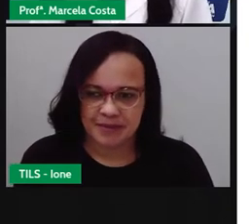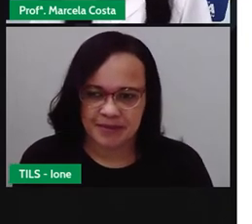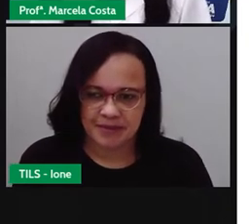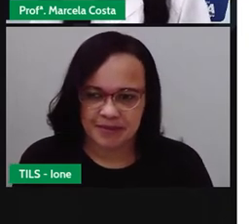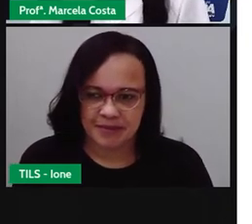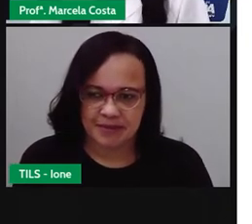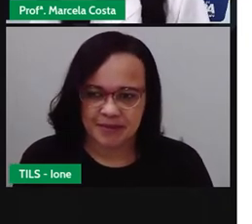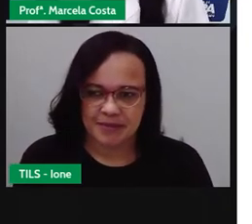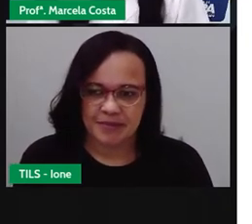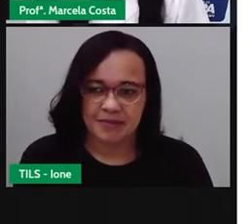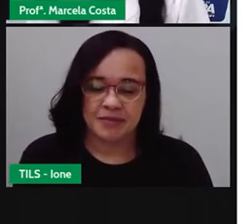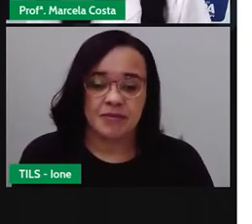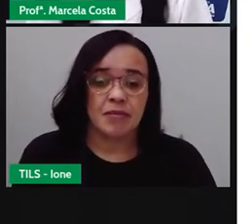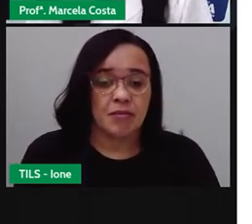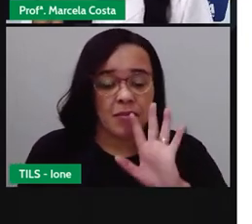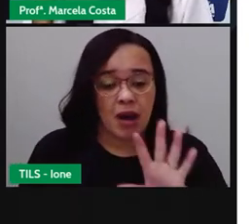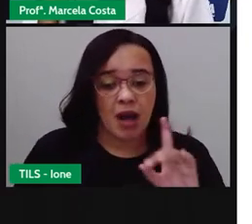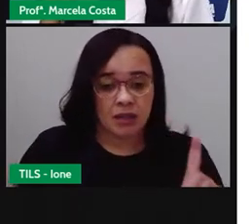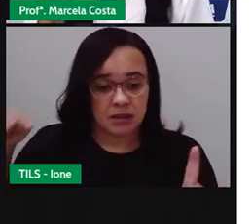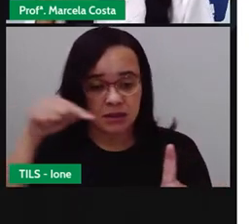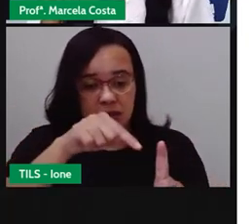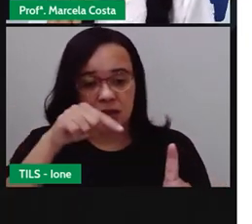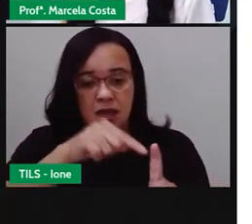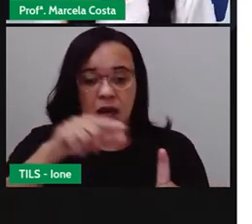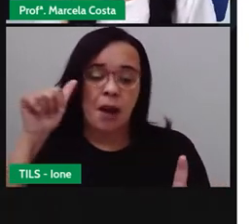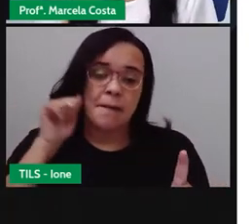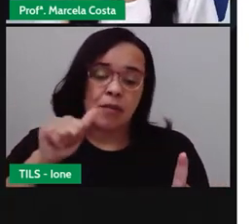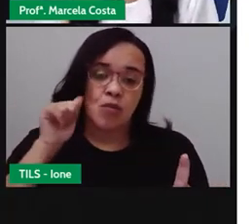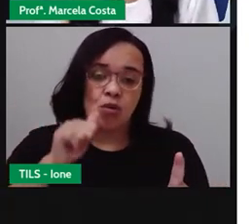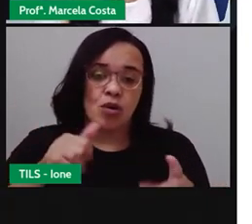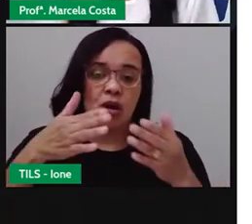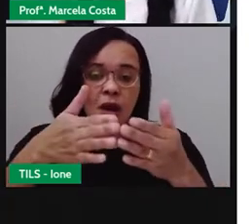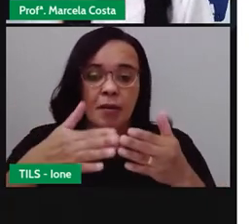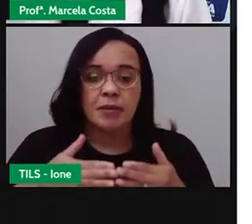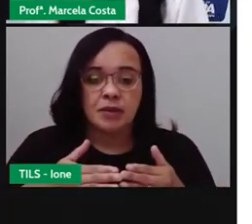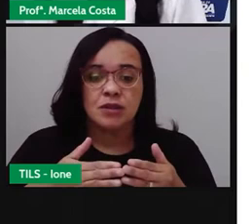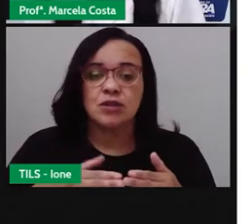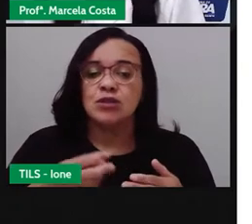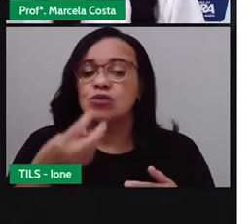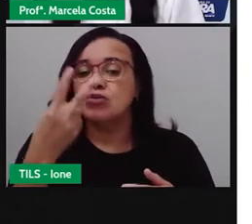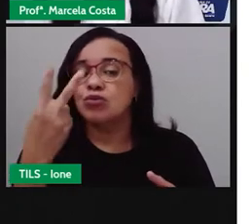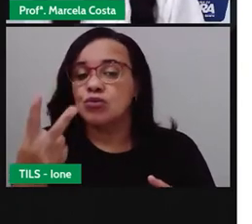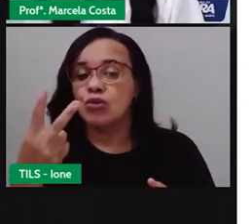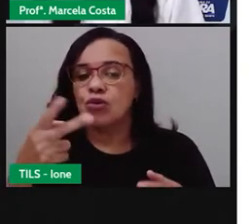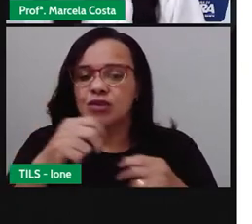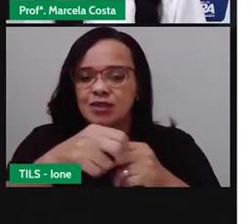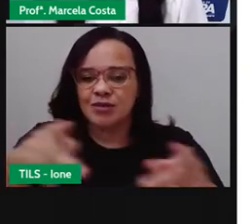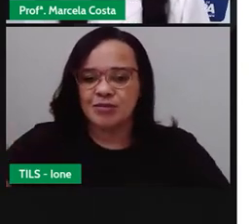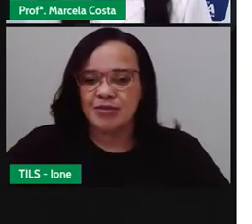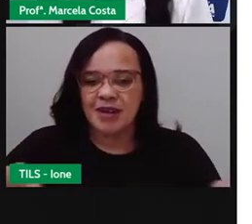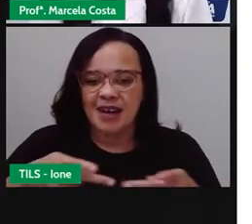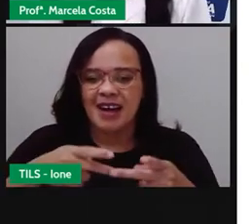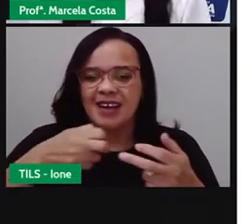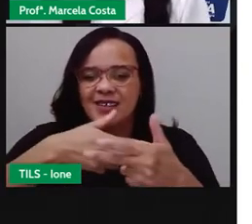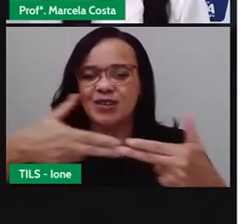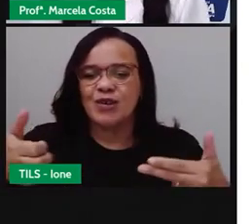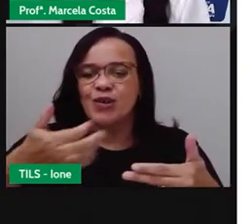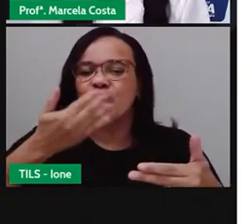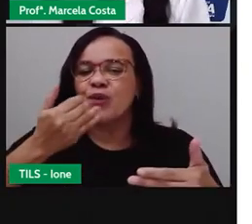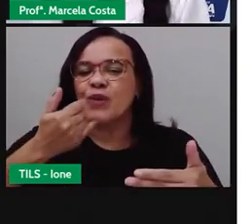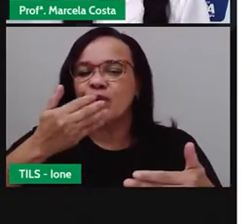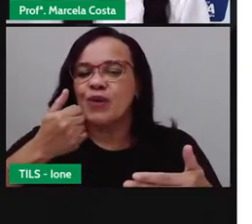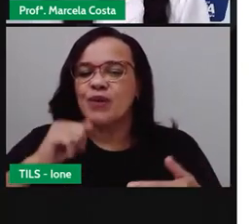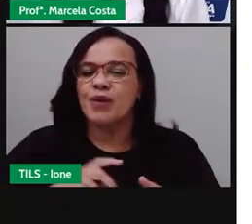Uma cliente pediu dois pratos de feijoada, quanto que ela vai pagar?